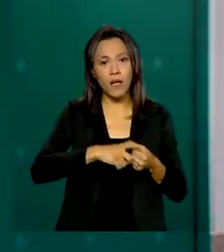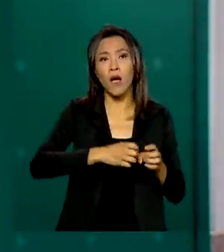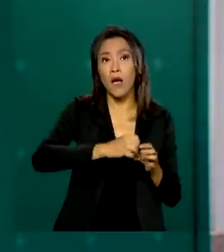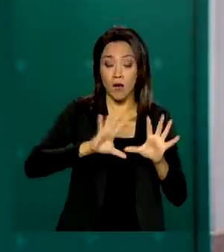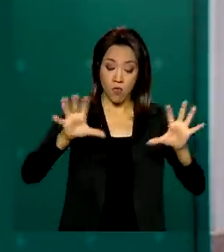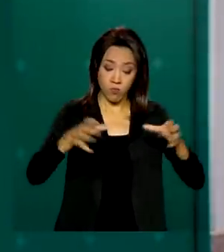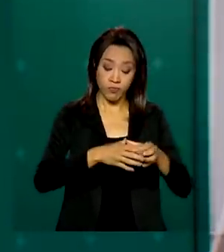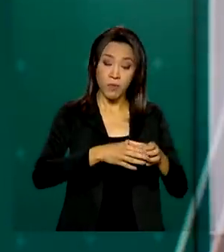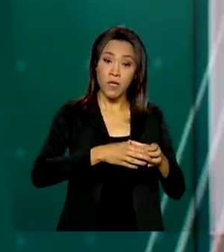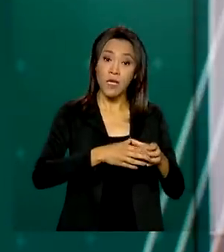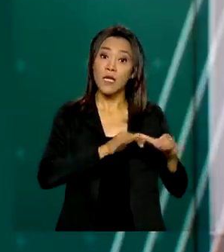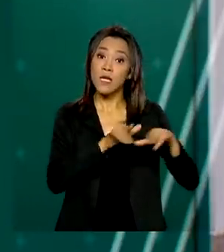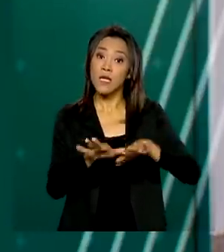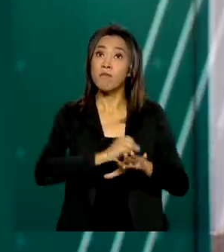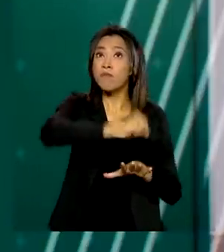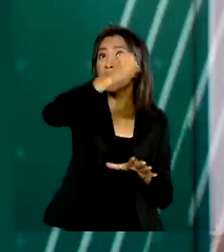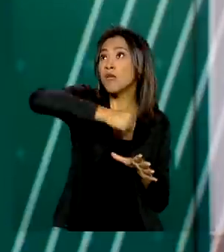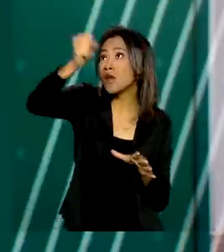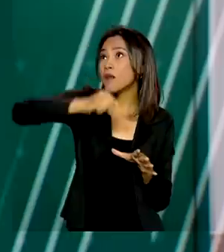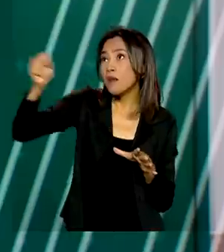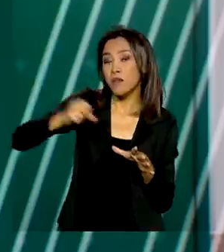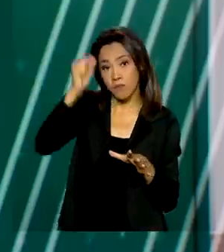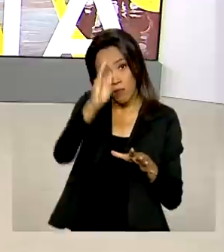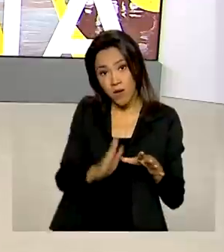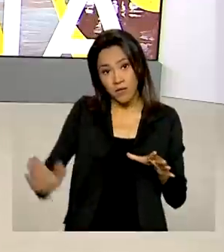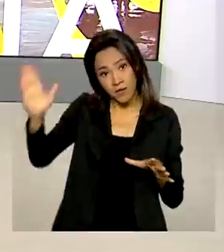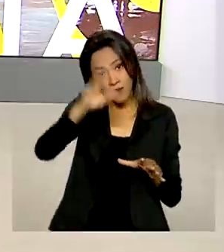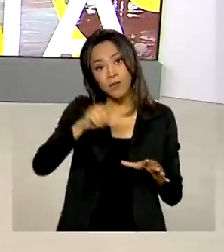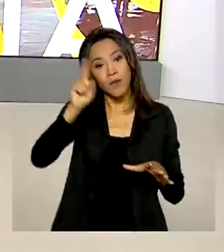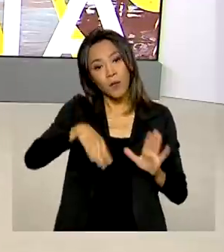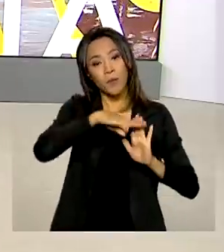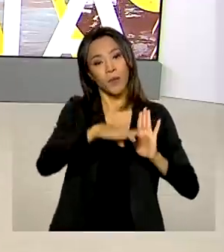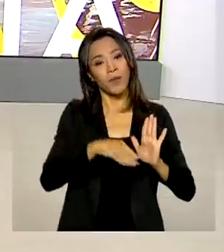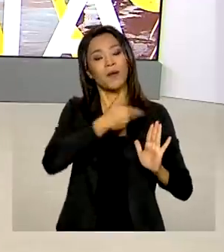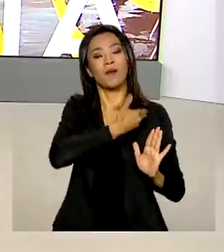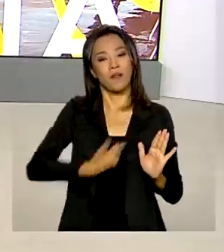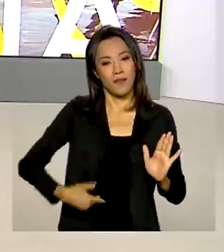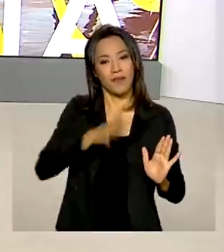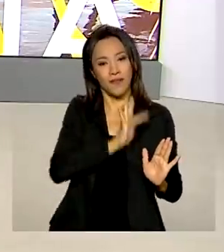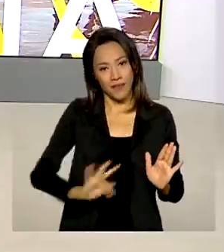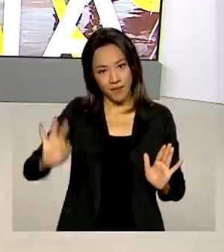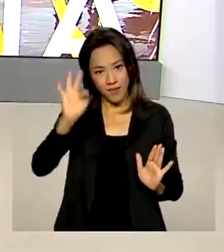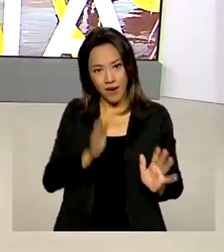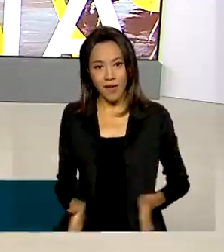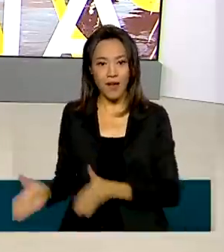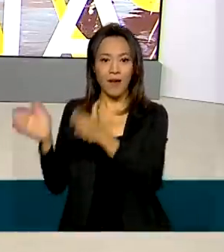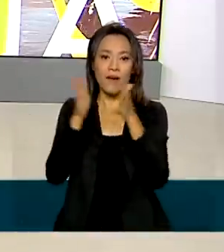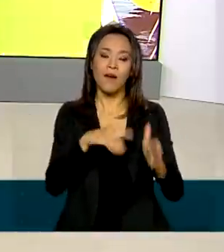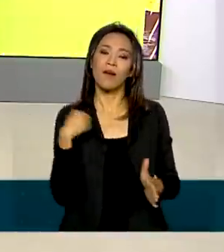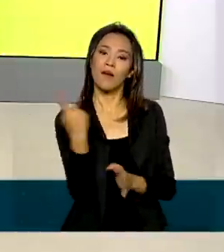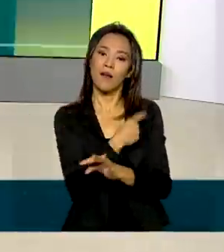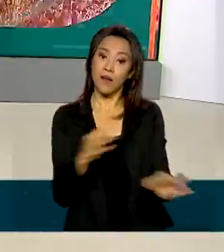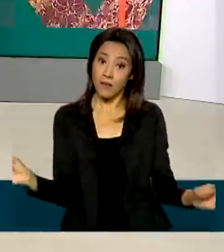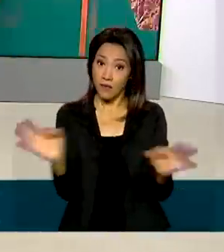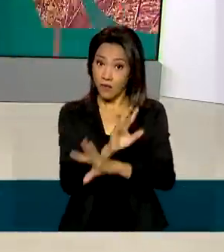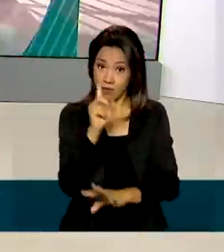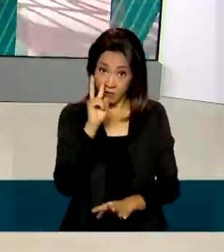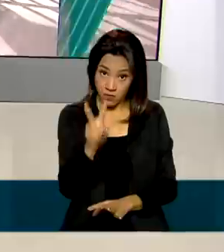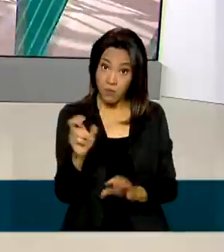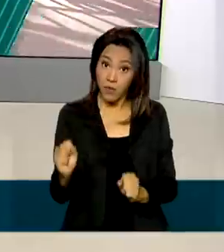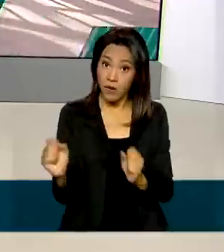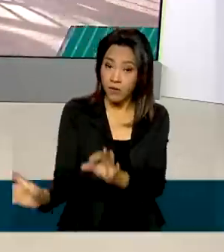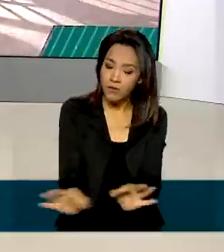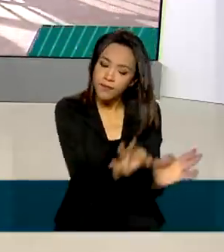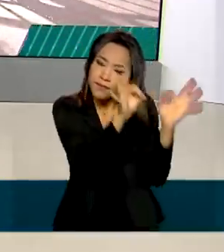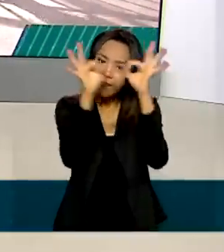de imigrantes pela operação acolhida do governo federal. E o Brasil em Dia fica por aqui. Você pode rever as reportagens de